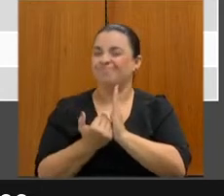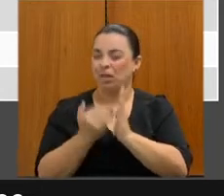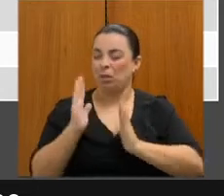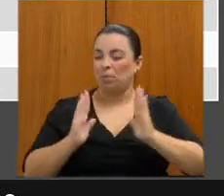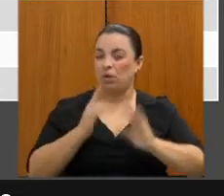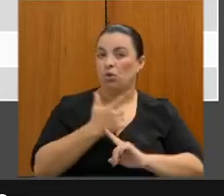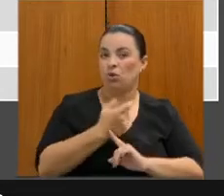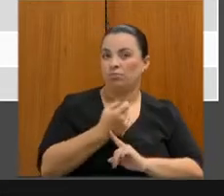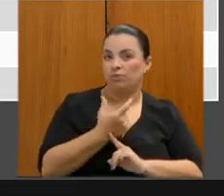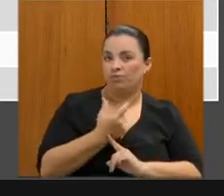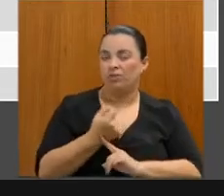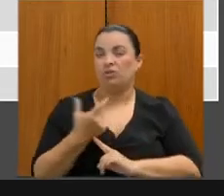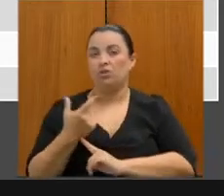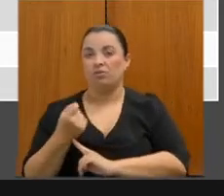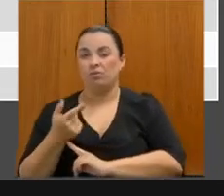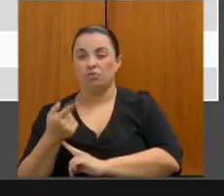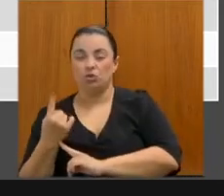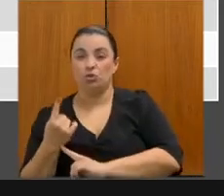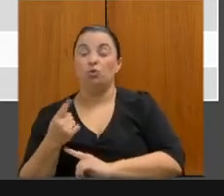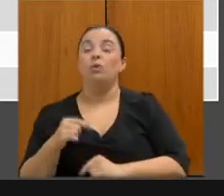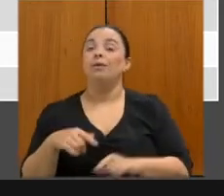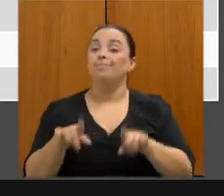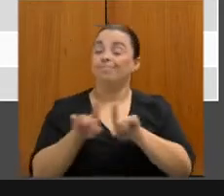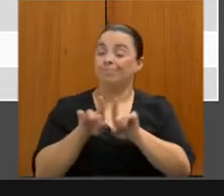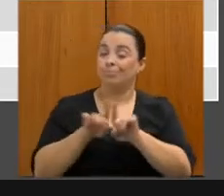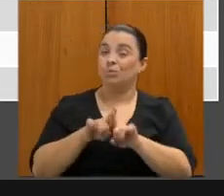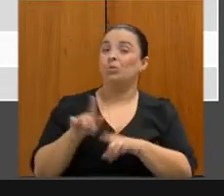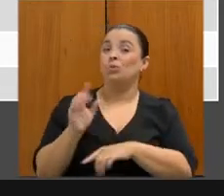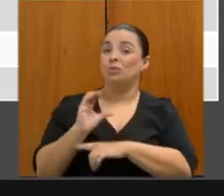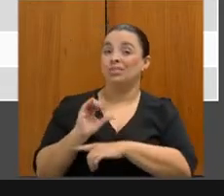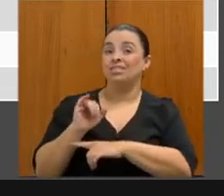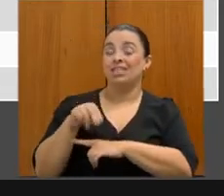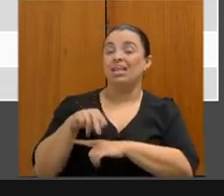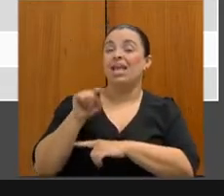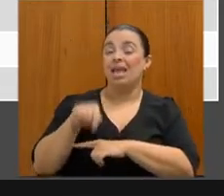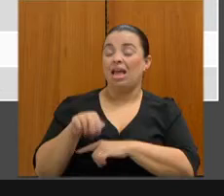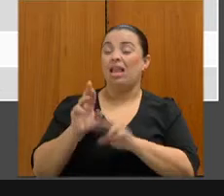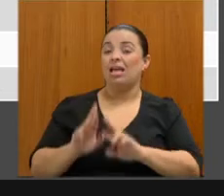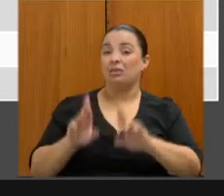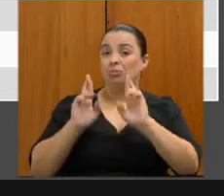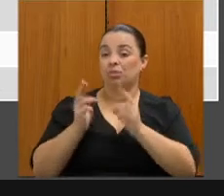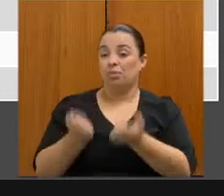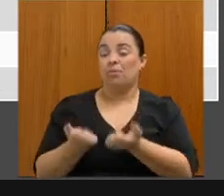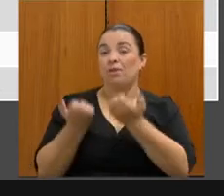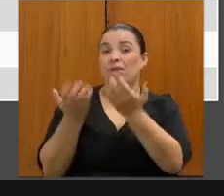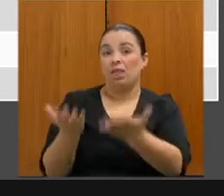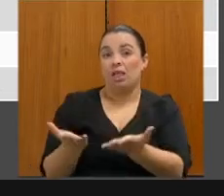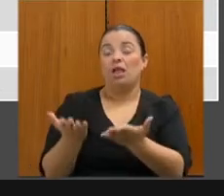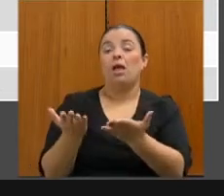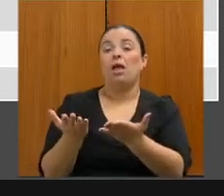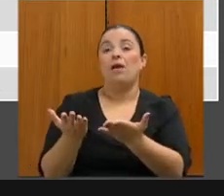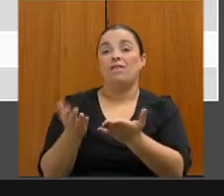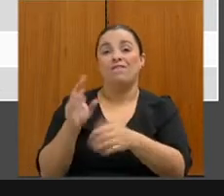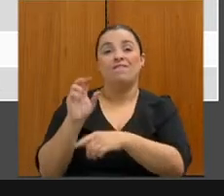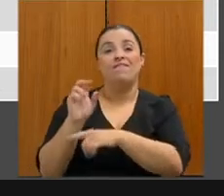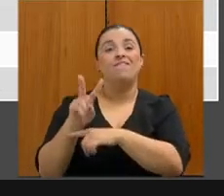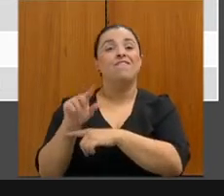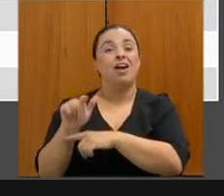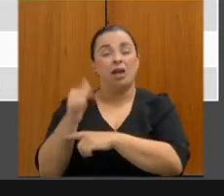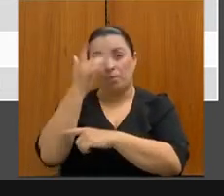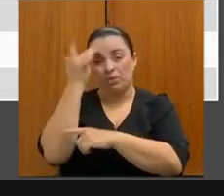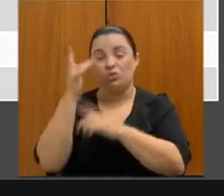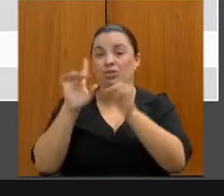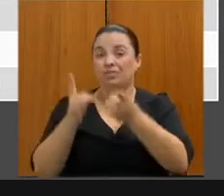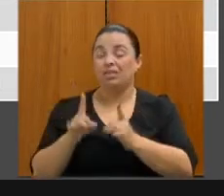e, historicamente, o CINE tem também esse papel de captar vagas exclusivas para pessoas com deficiência, é superimportante nesse processo de